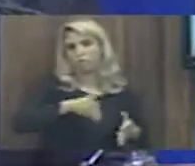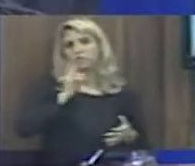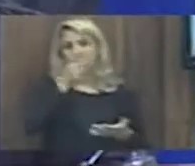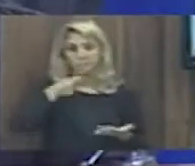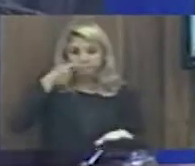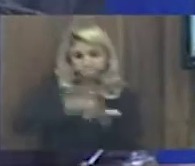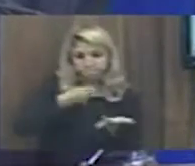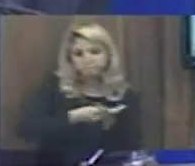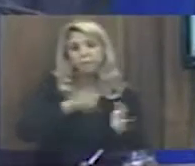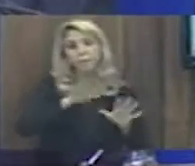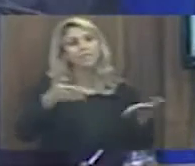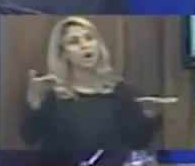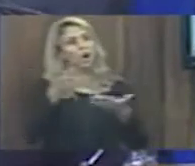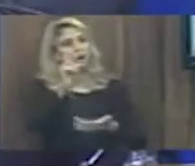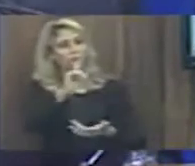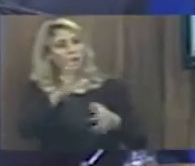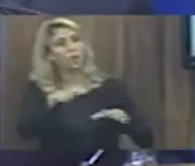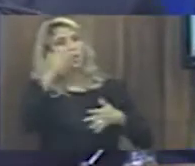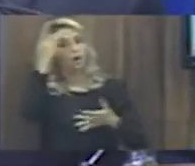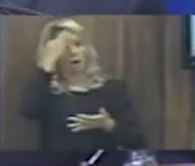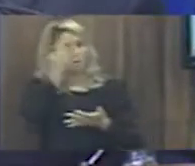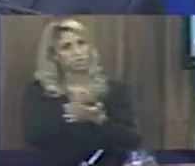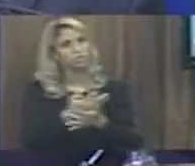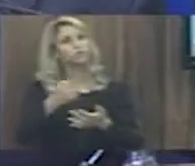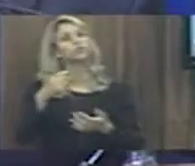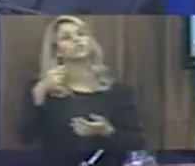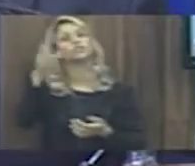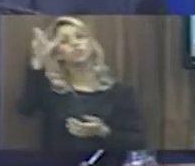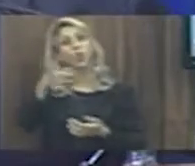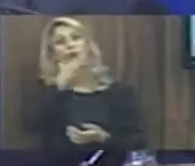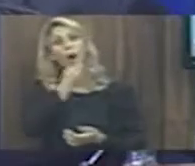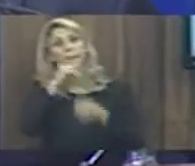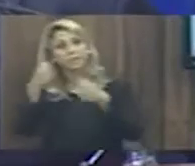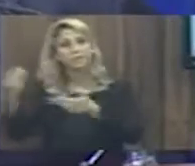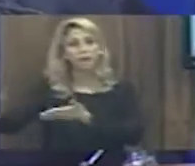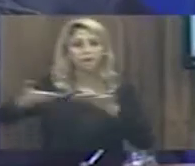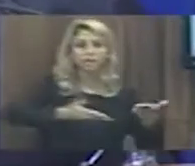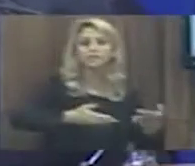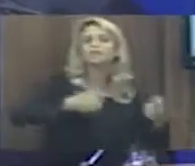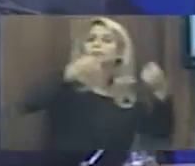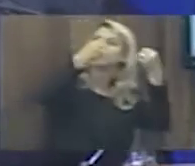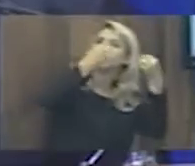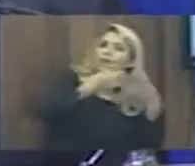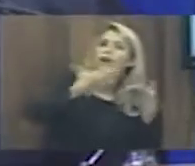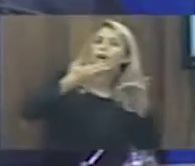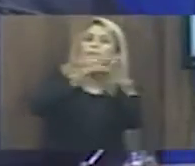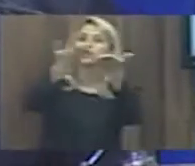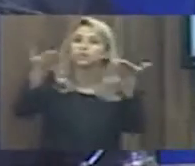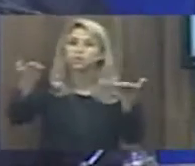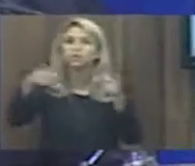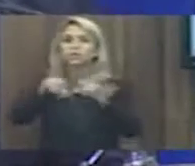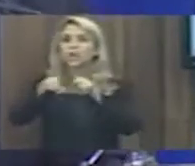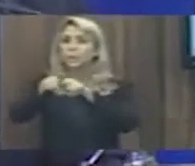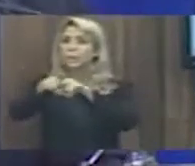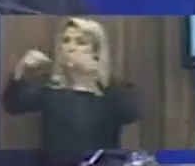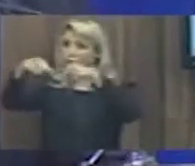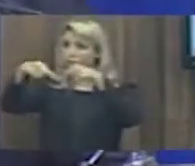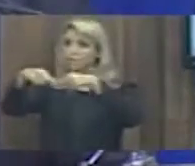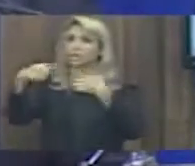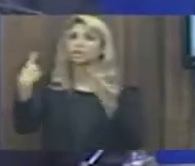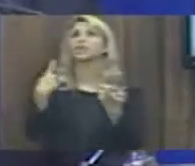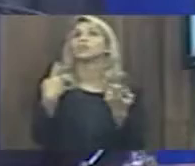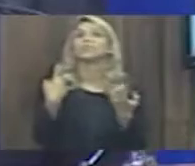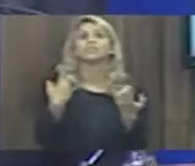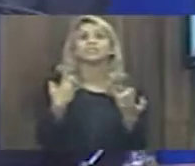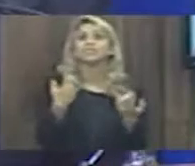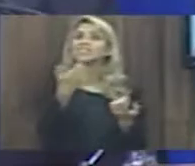Mas eu acho que ele precisa vir aqui e explicar para essa casa e para a população que fundamentos tem